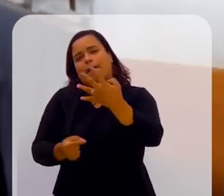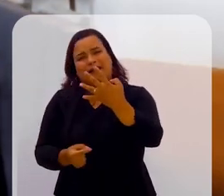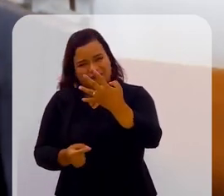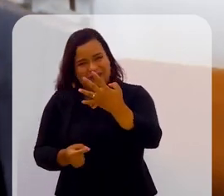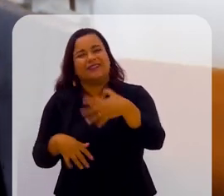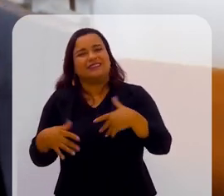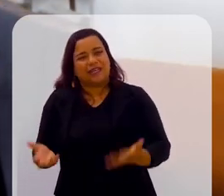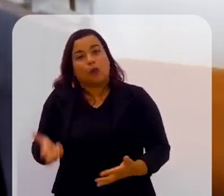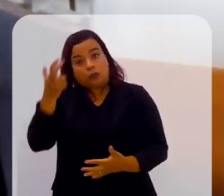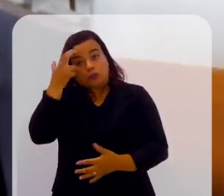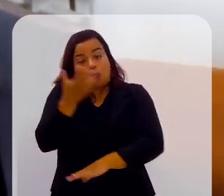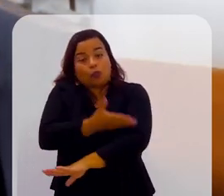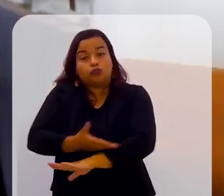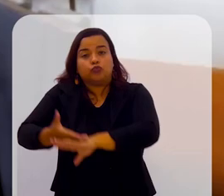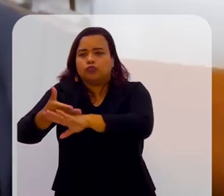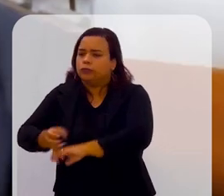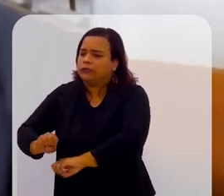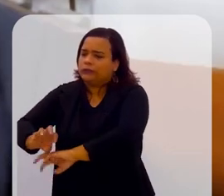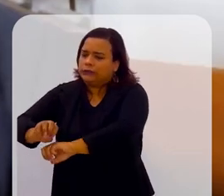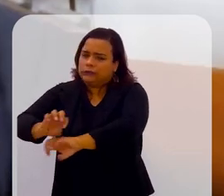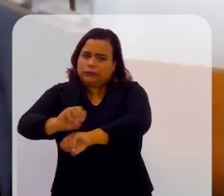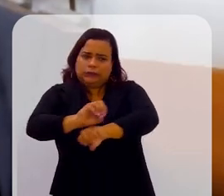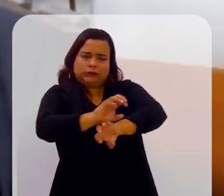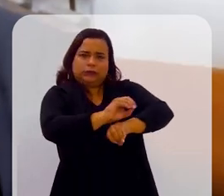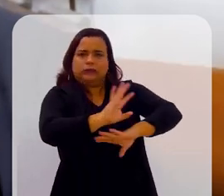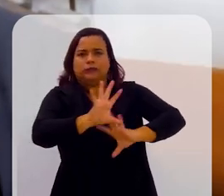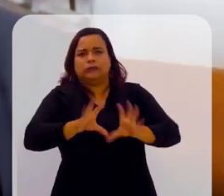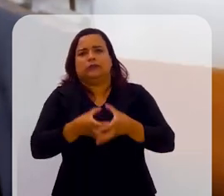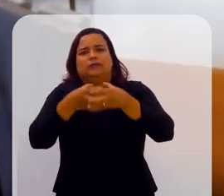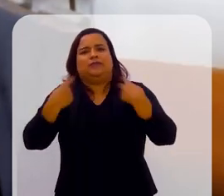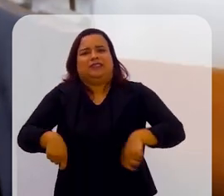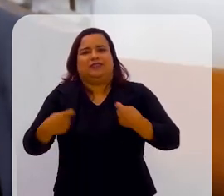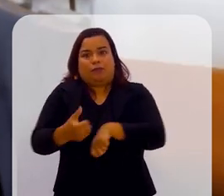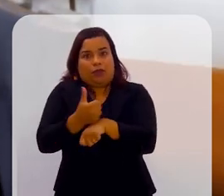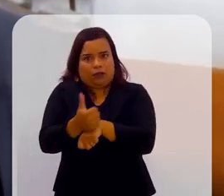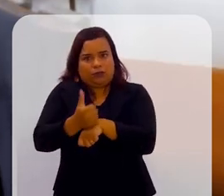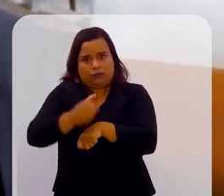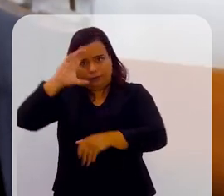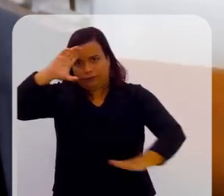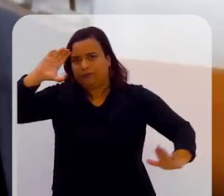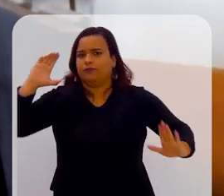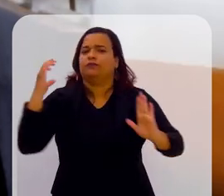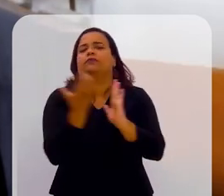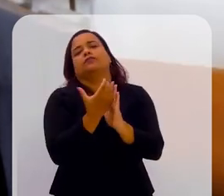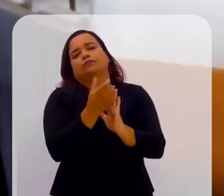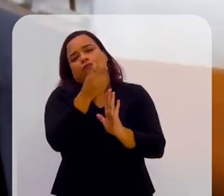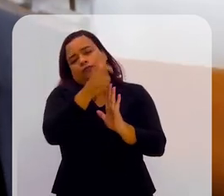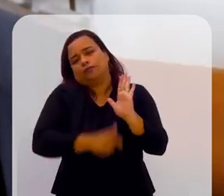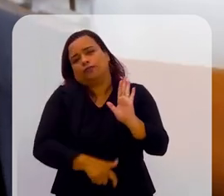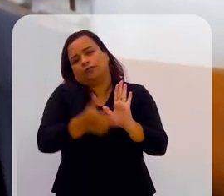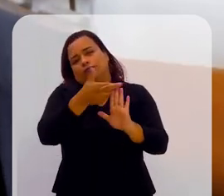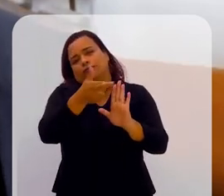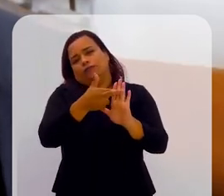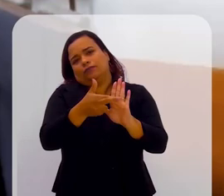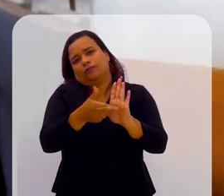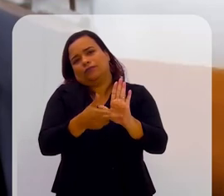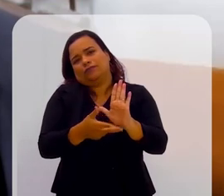cultura precisa ser implantada. Ou seja, eu preciso de um profissional que ele vai definir